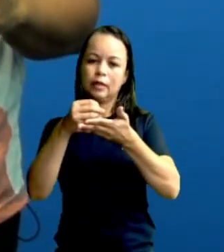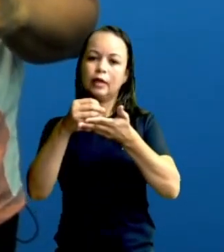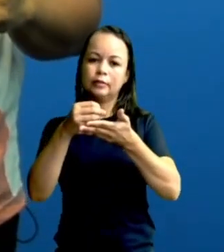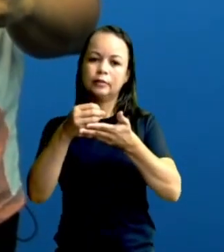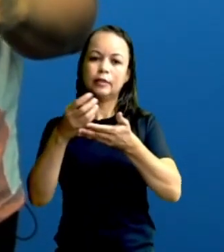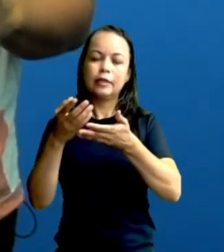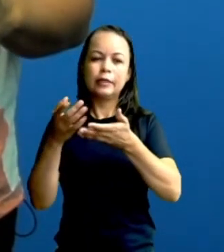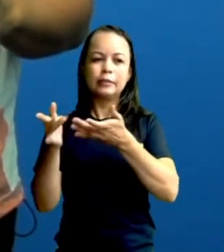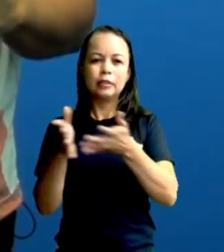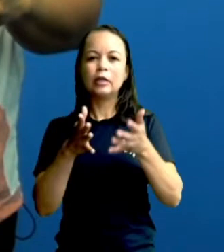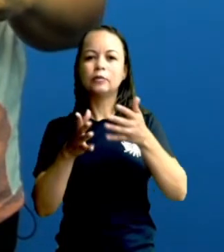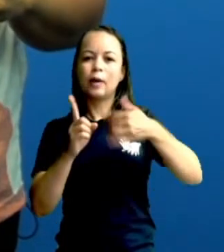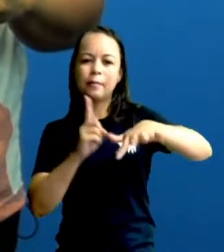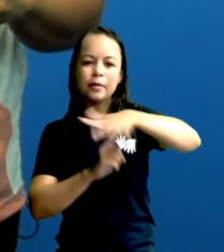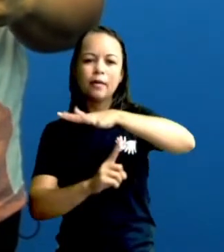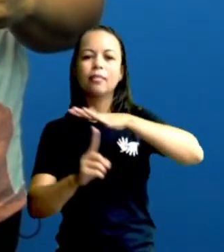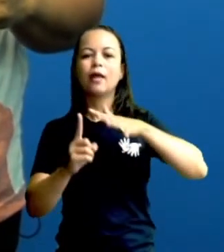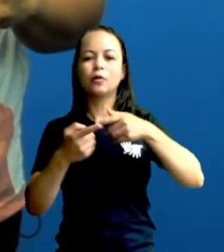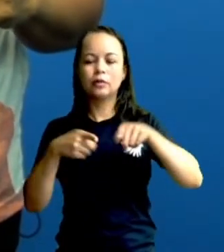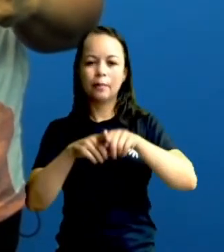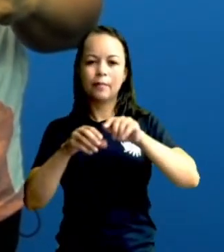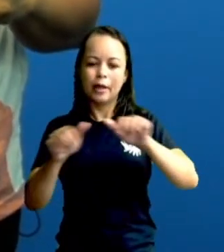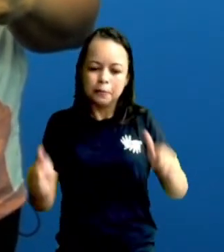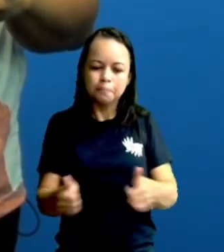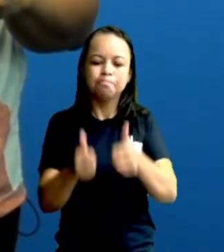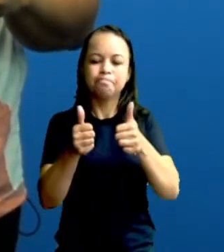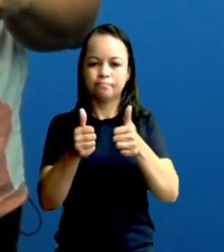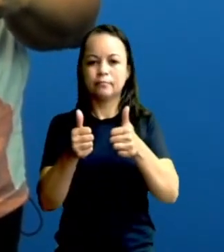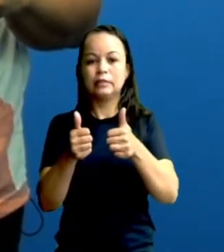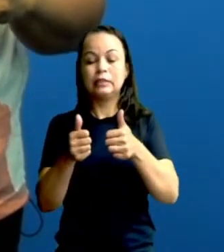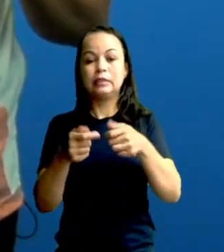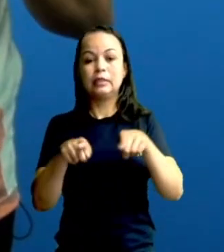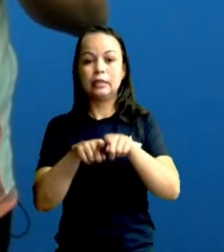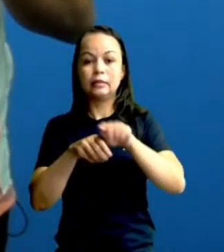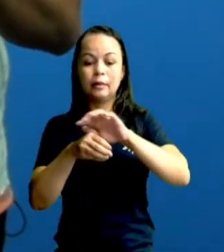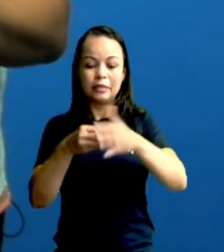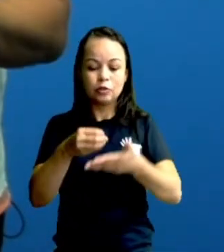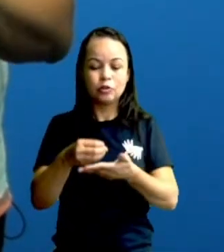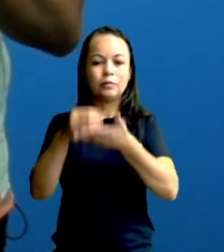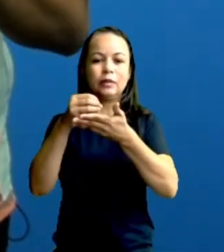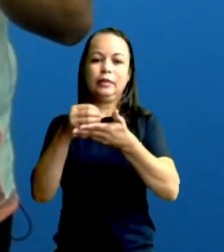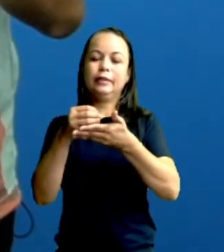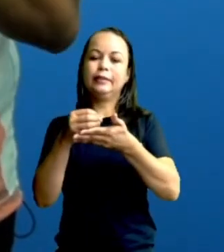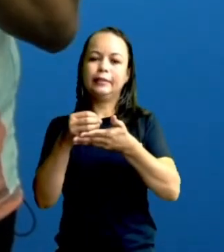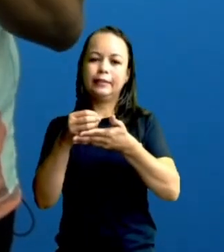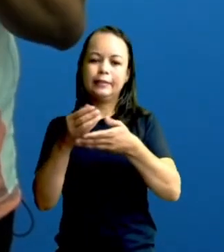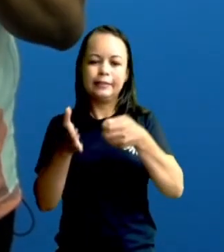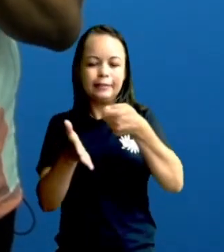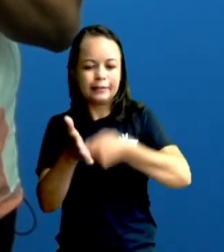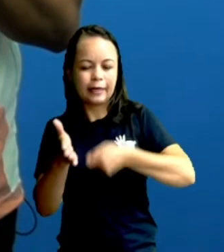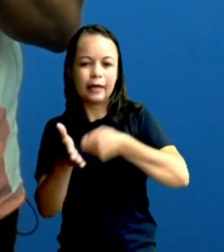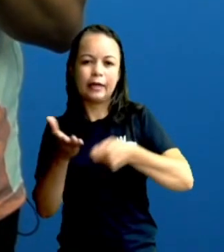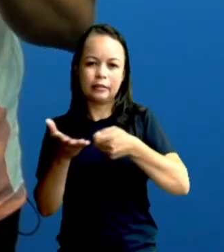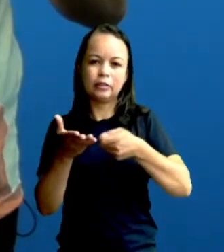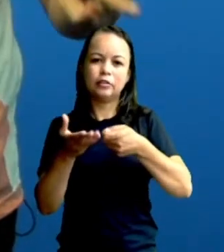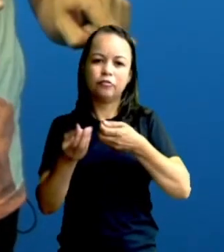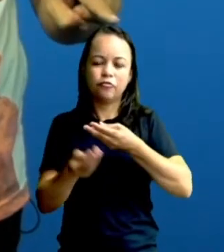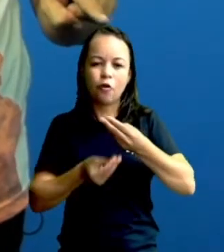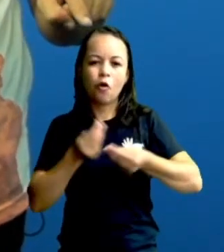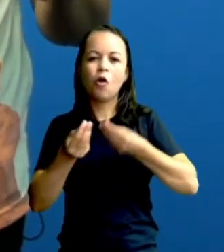questões ambientais também saudáveis e sustentabilidade que garanta de forma efetiva,